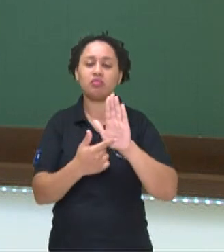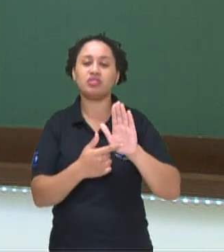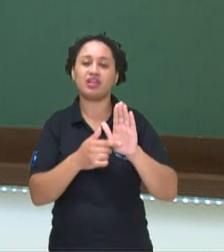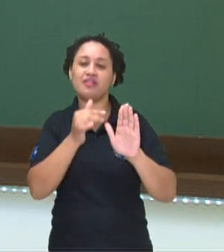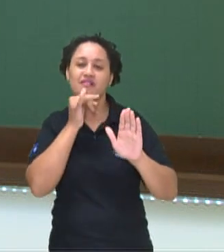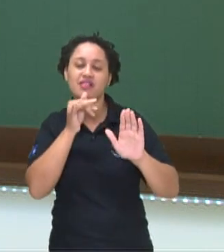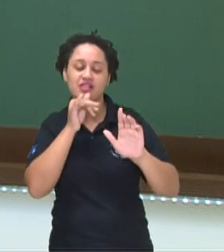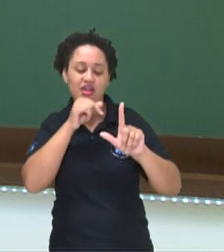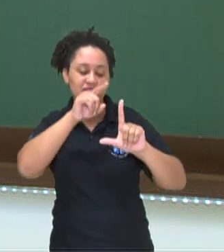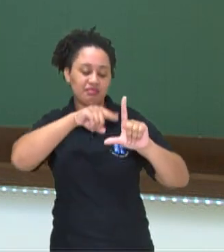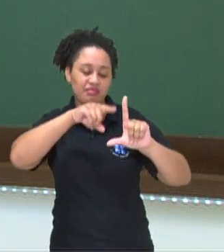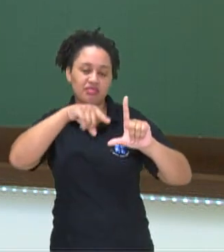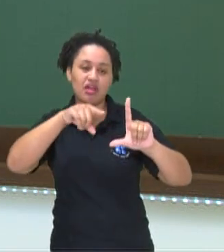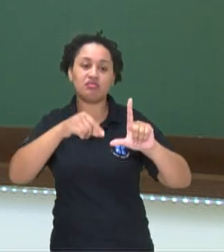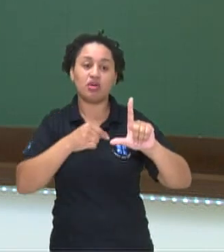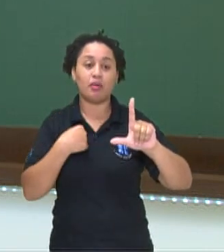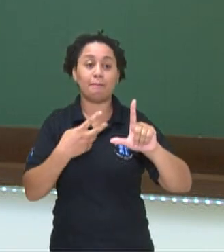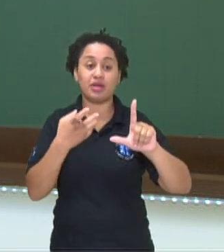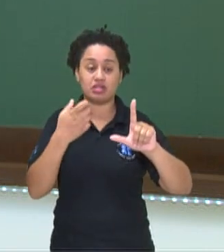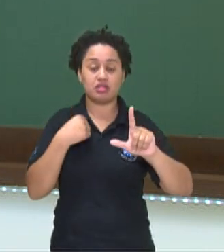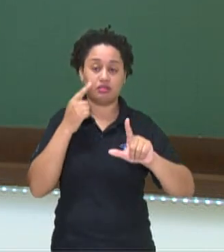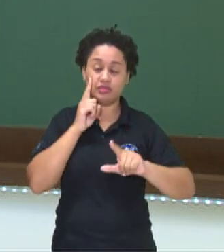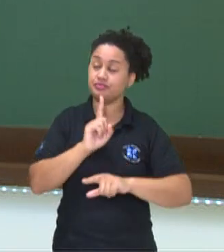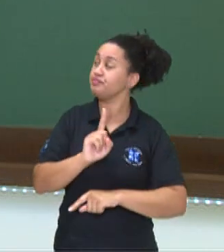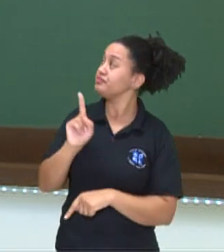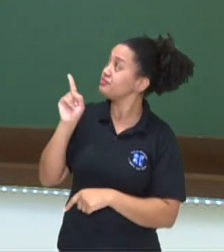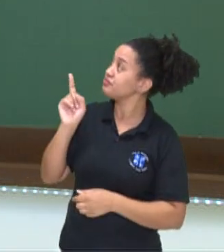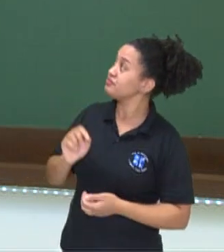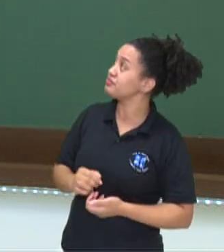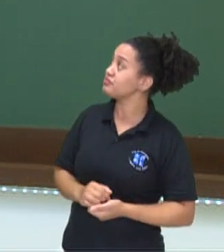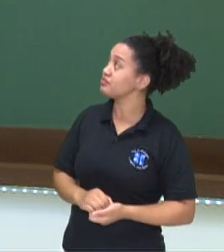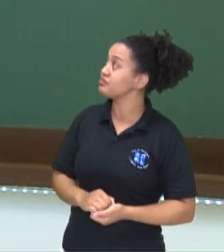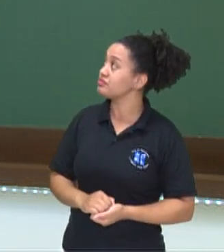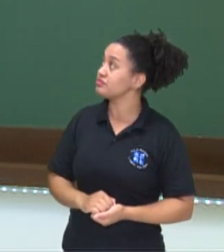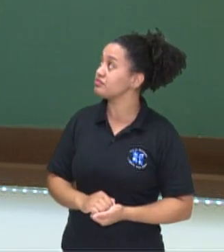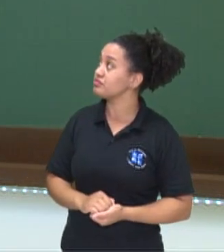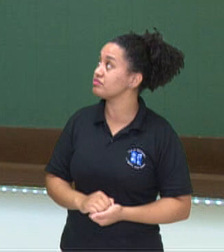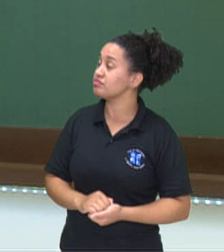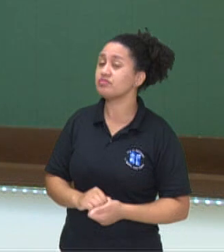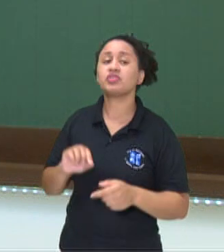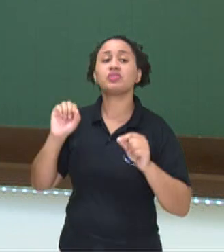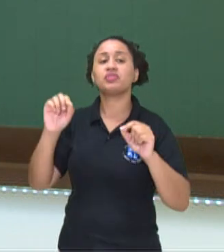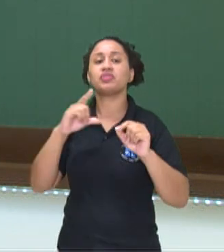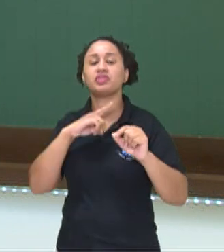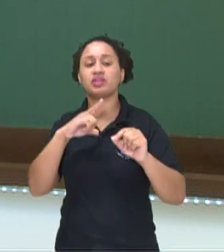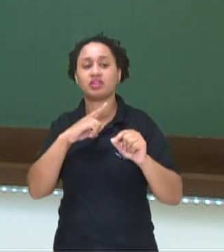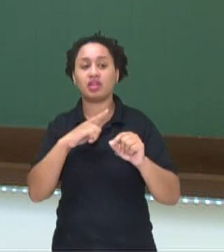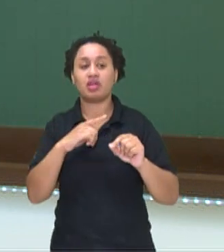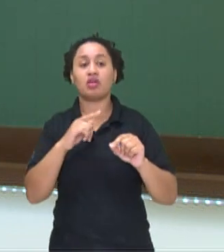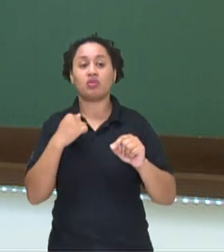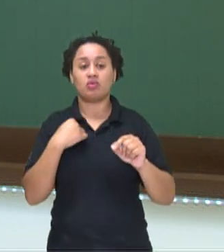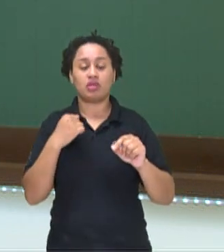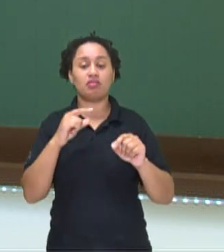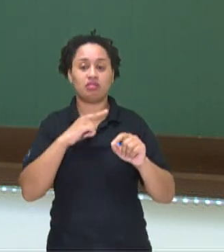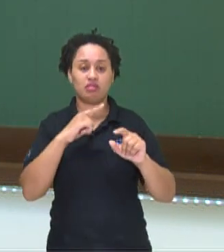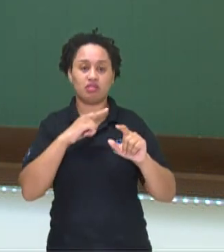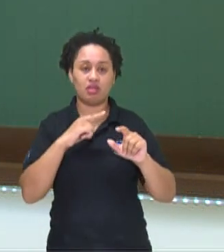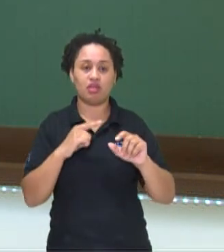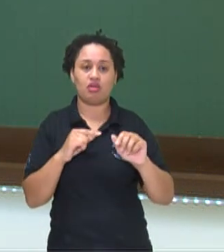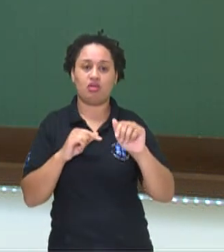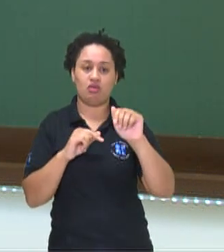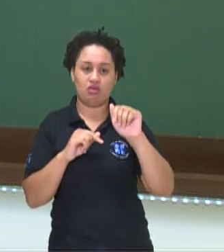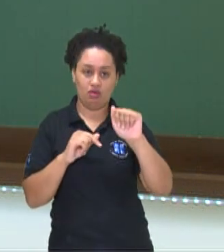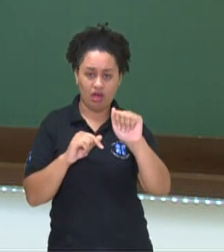exemplozinho aqui com vocês, ó, observe esse gráfico, o nós podemos observar nele, né? Nós podemos observar que a gente tem um